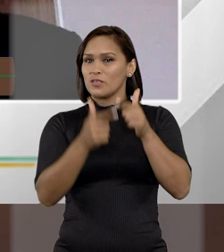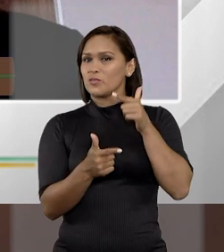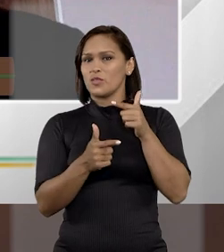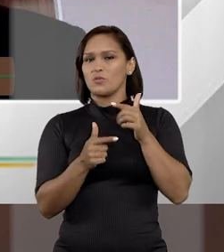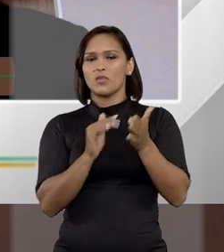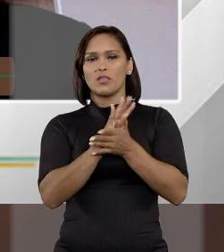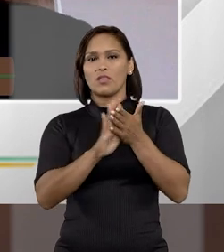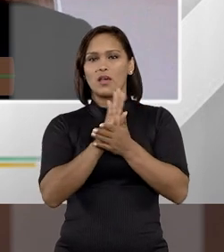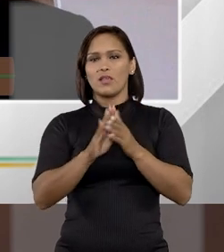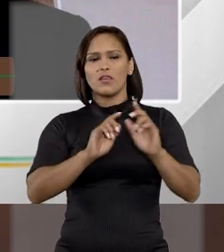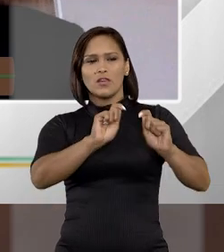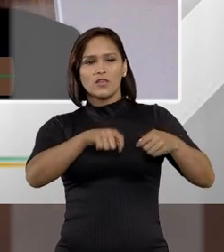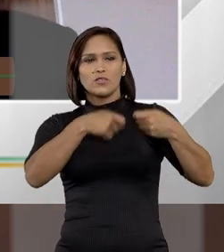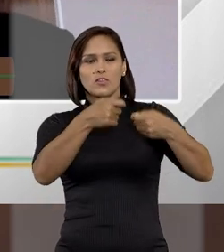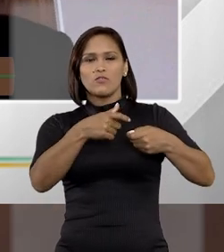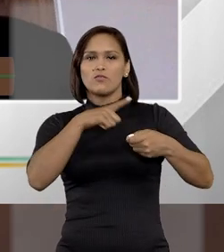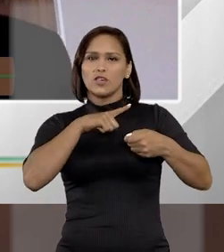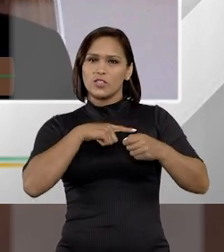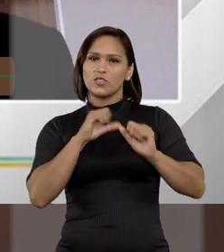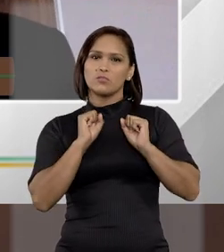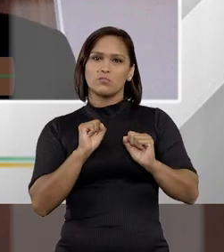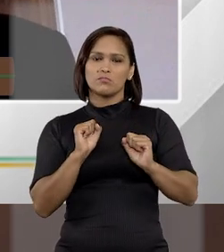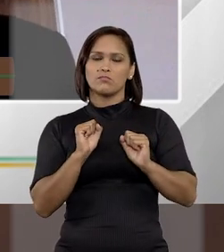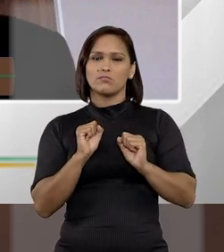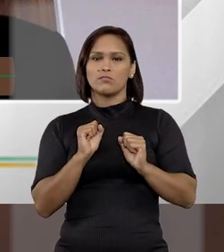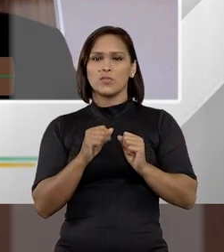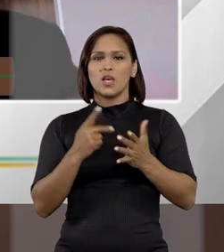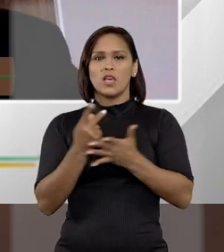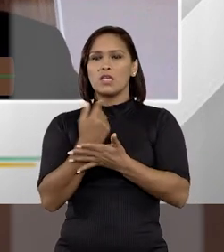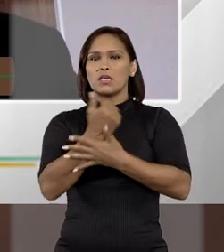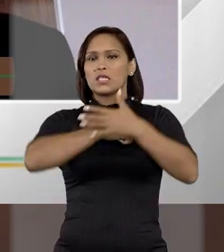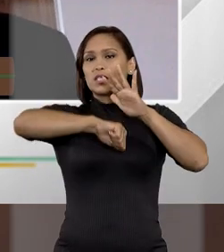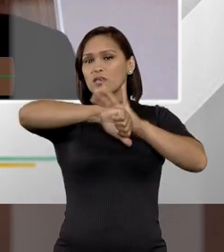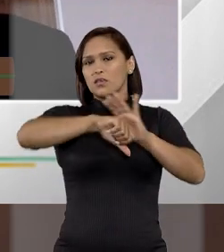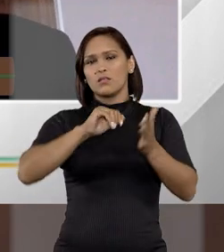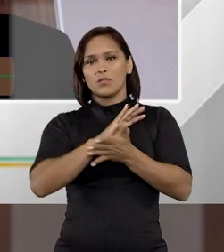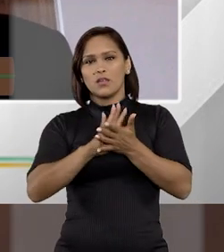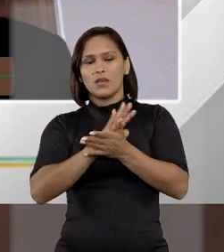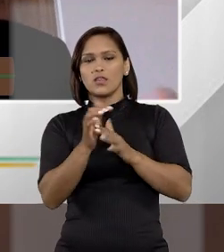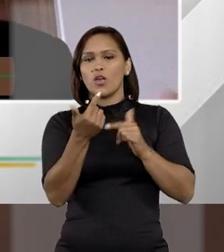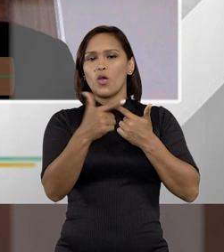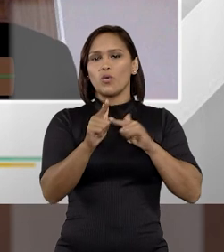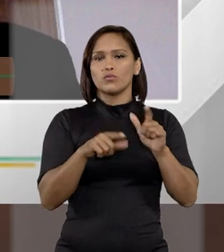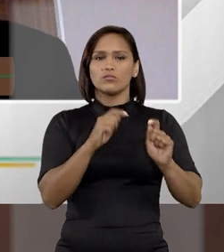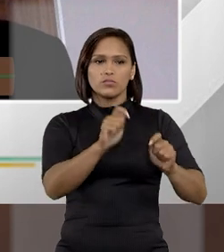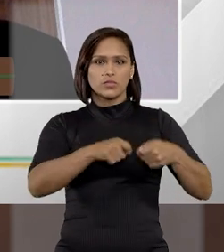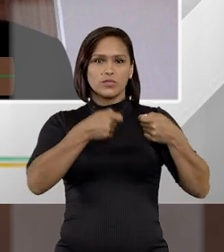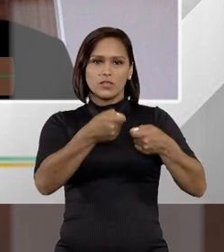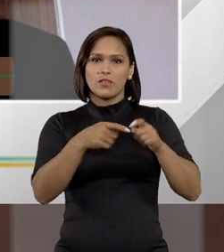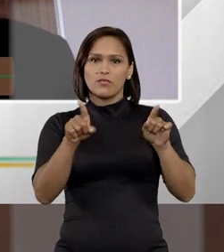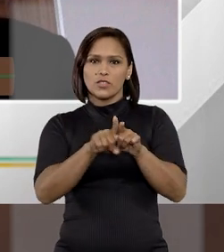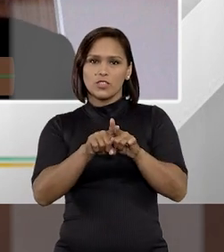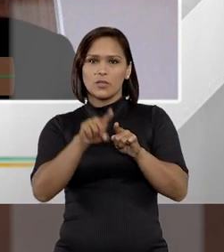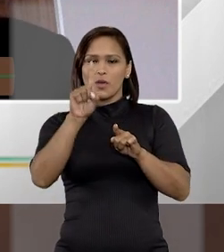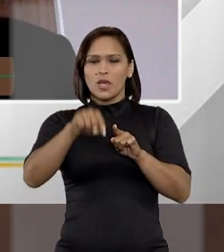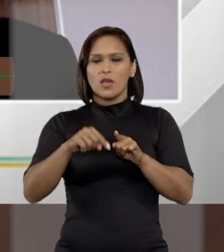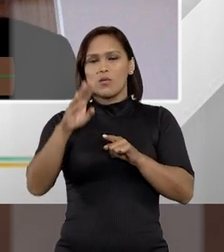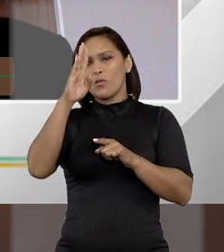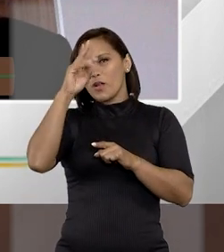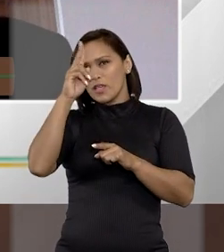proibido, então alguns defendem que nesse caso o fato é que ele sequer é criminoso, outros defendem que por uma